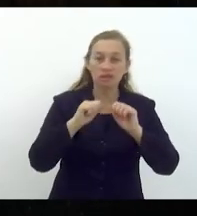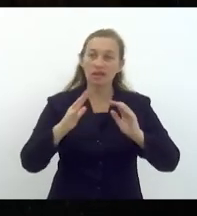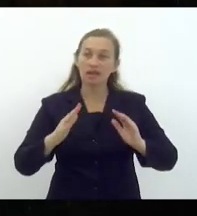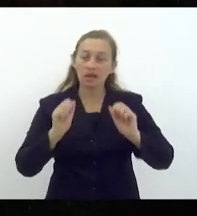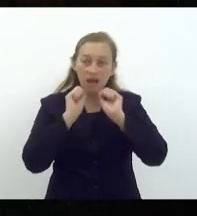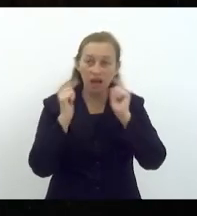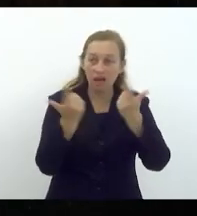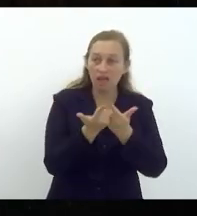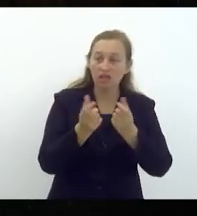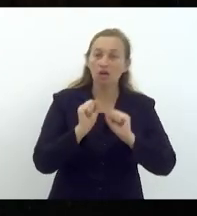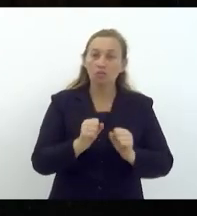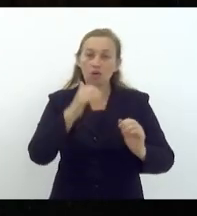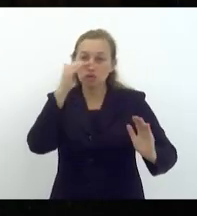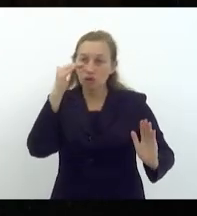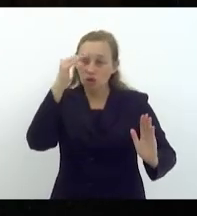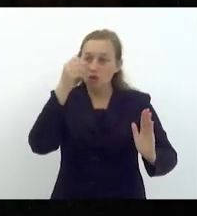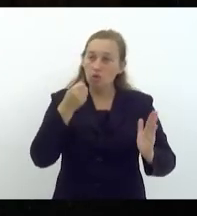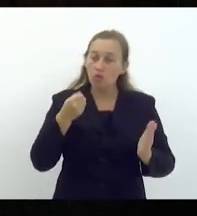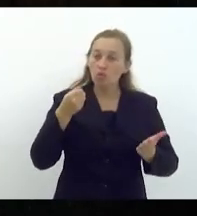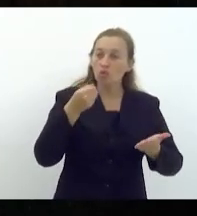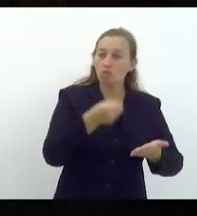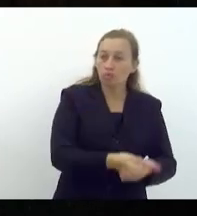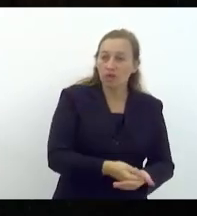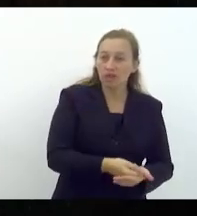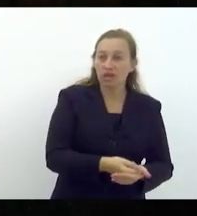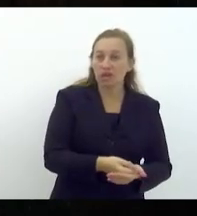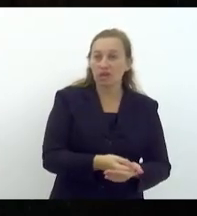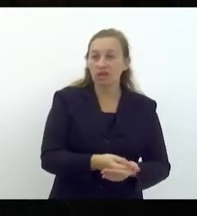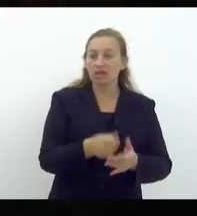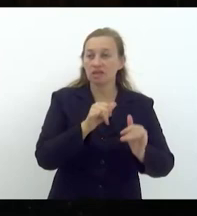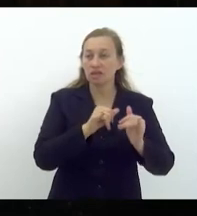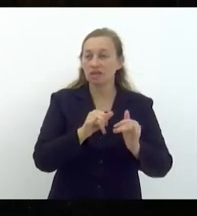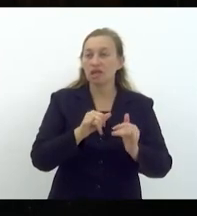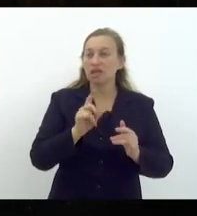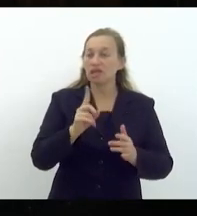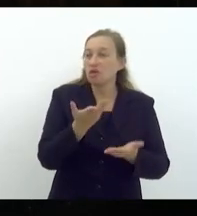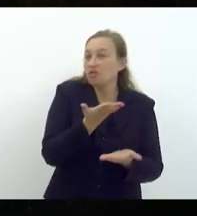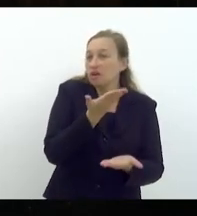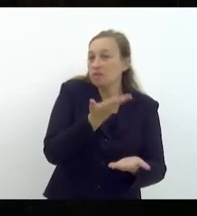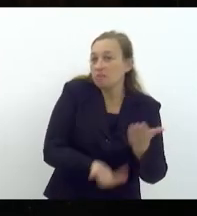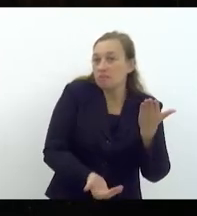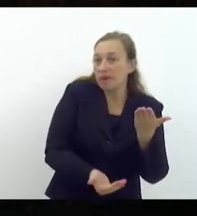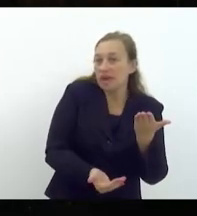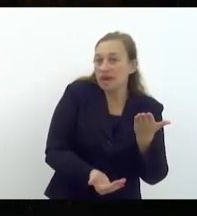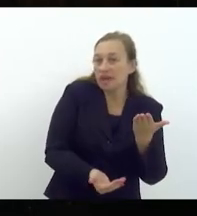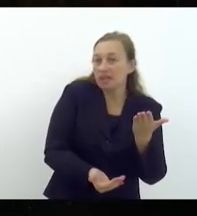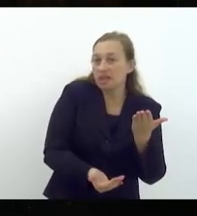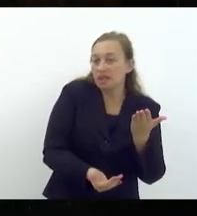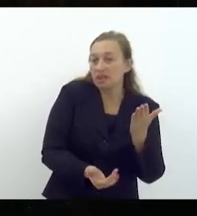gente possa cumprir essas metas e não venha a sofrer a perda de receita,